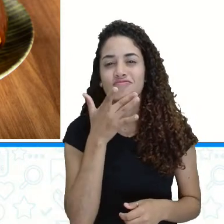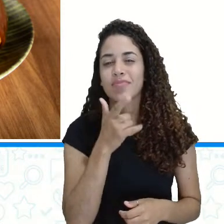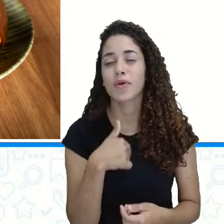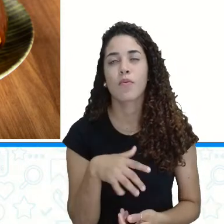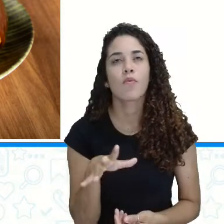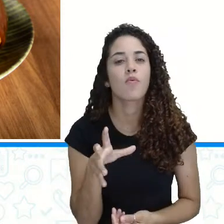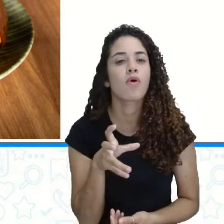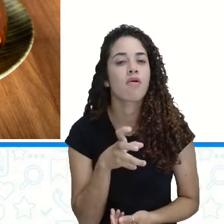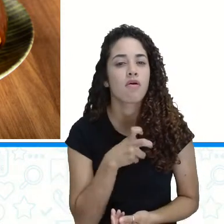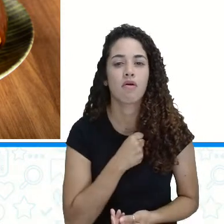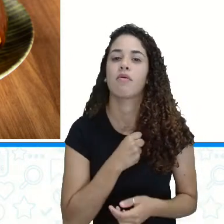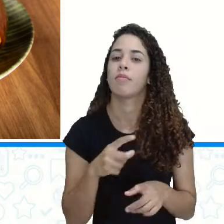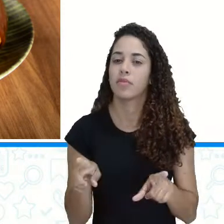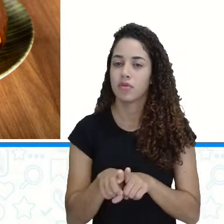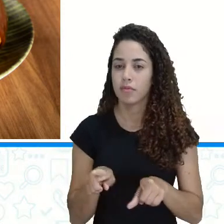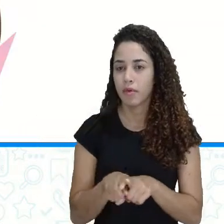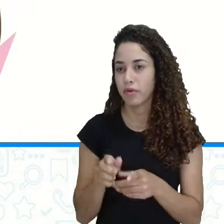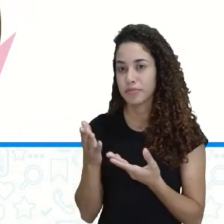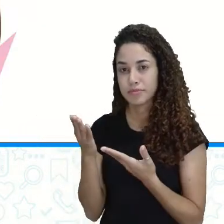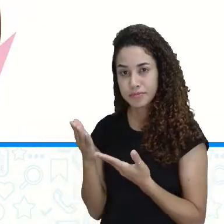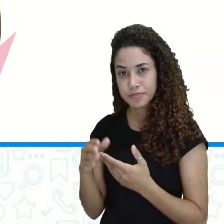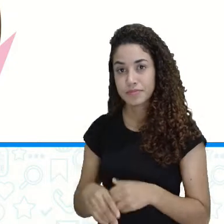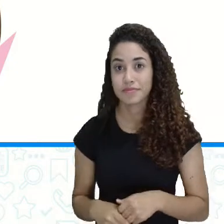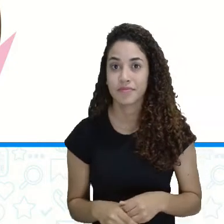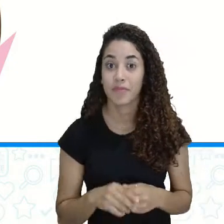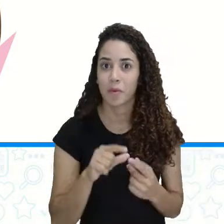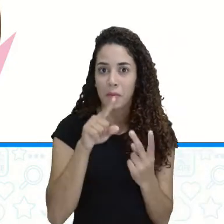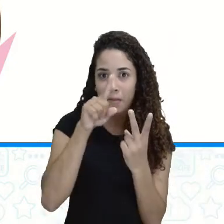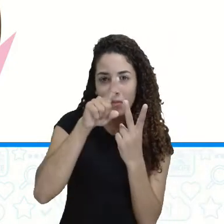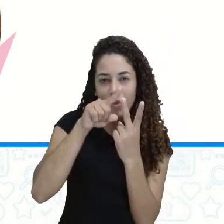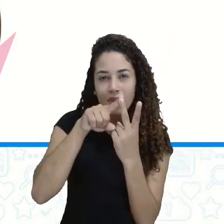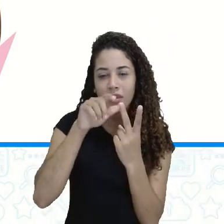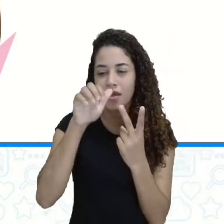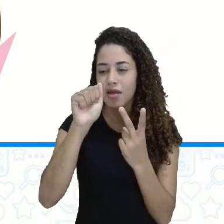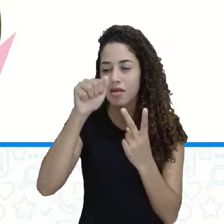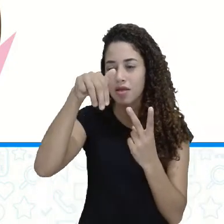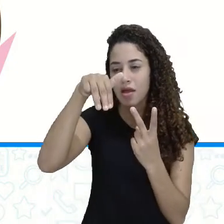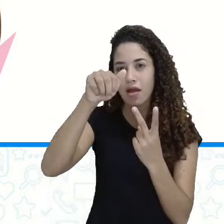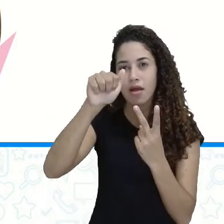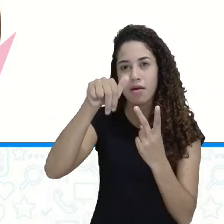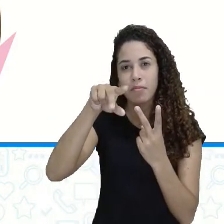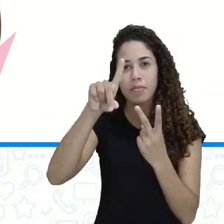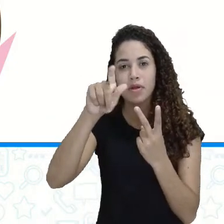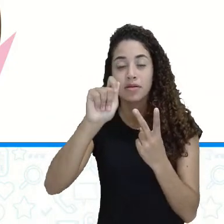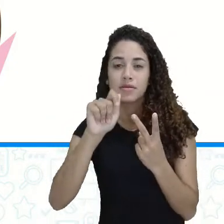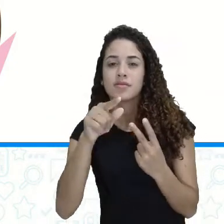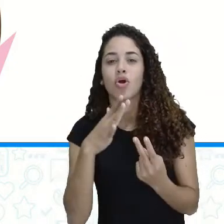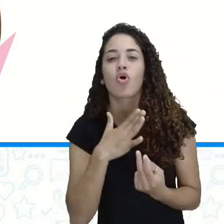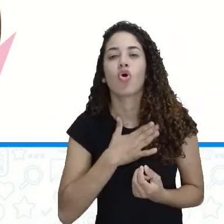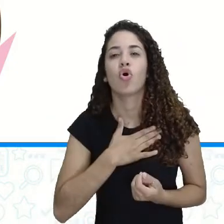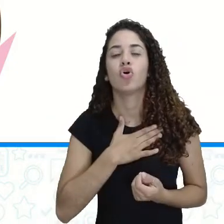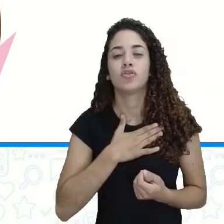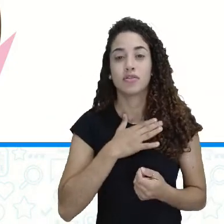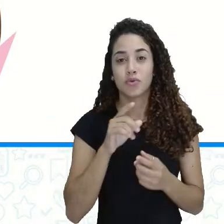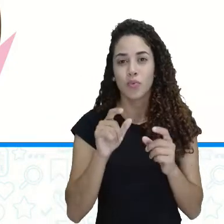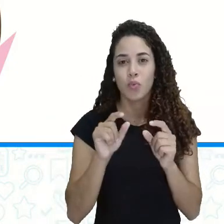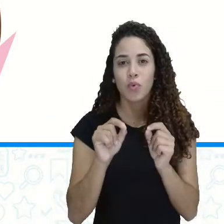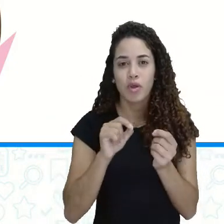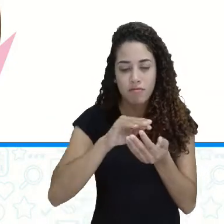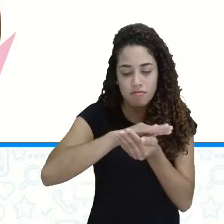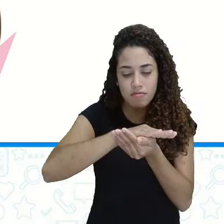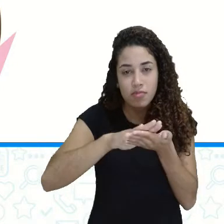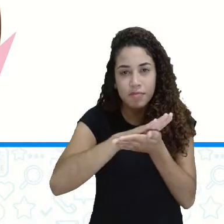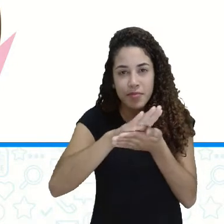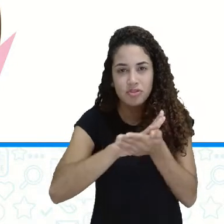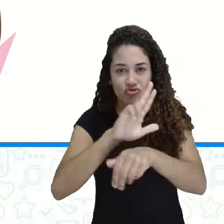amo bolo de cenoura também. Também. Já a Amanda disse que gosta muito de brigadeiro. E aí o